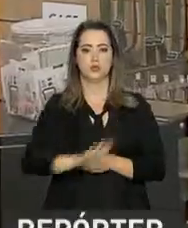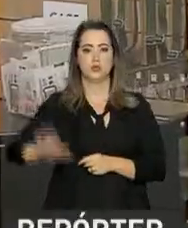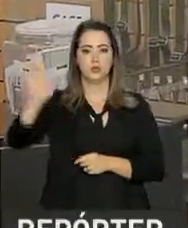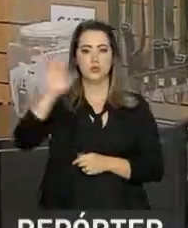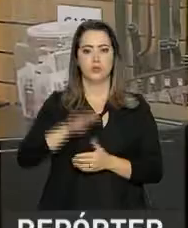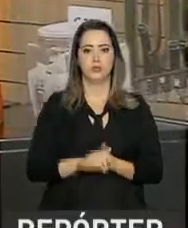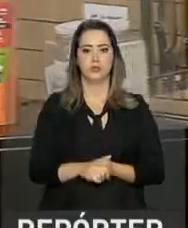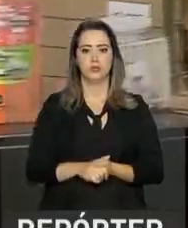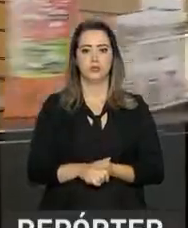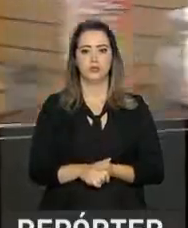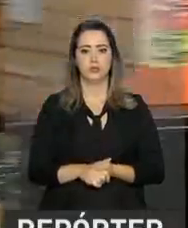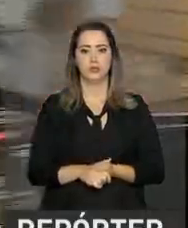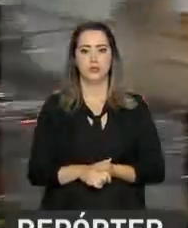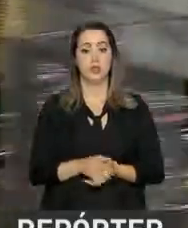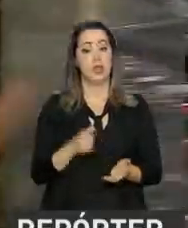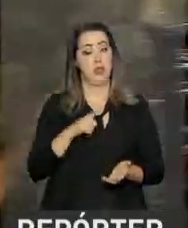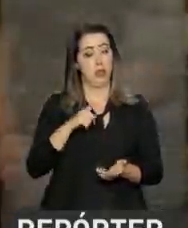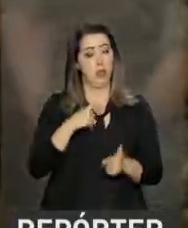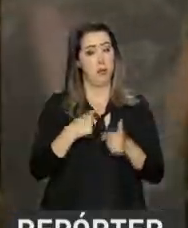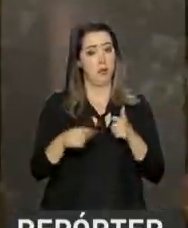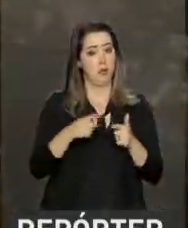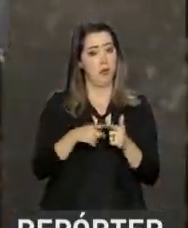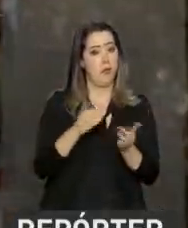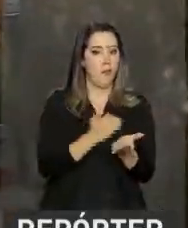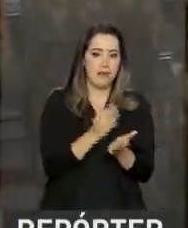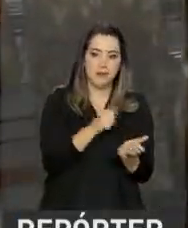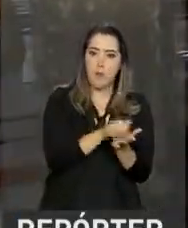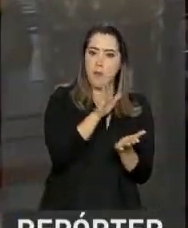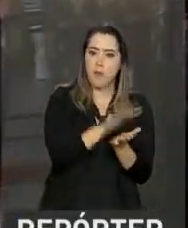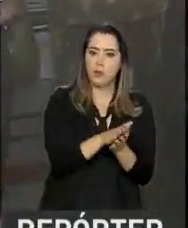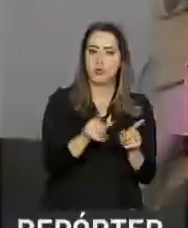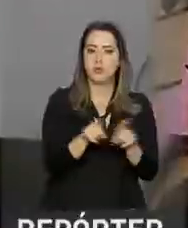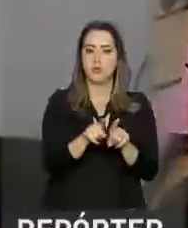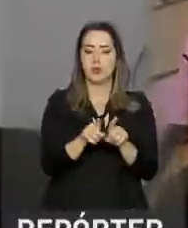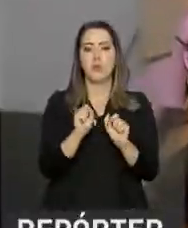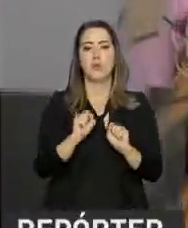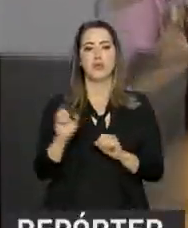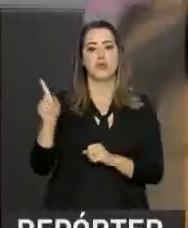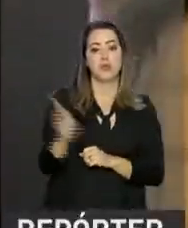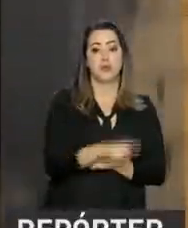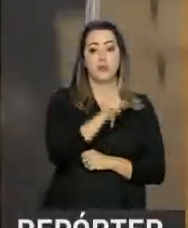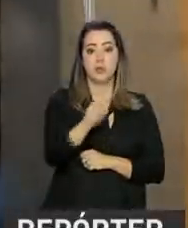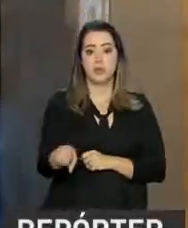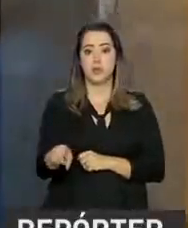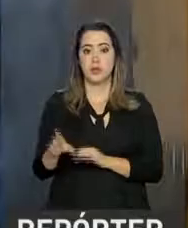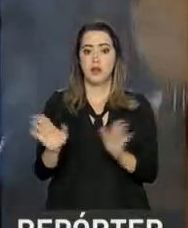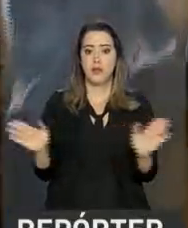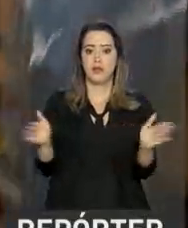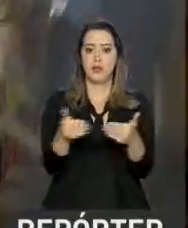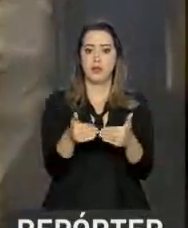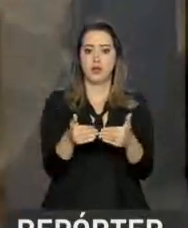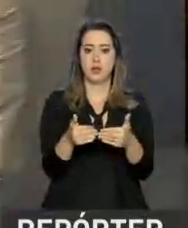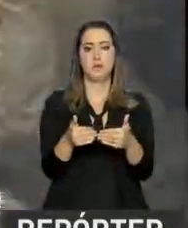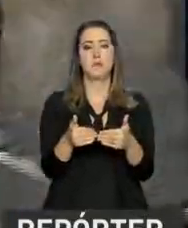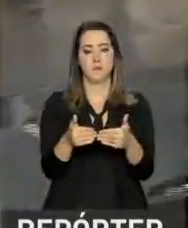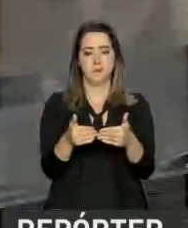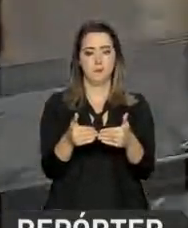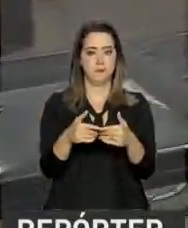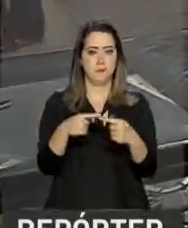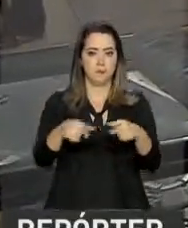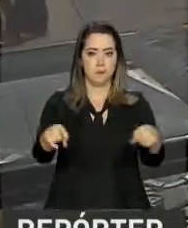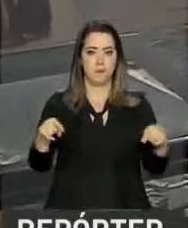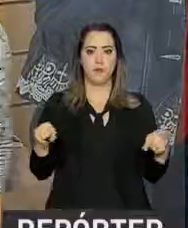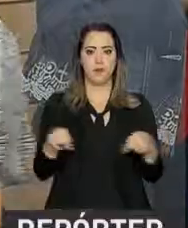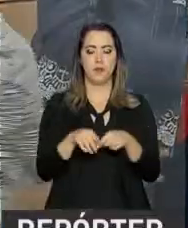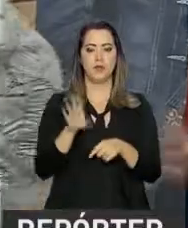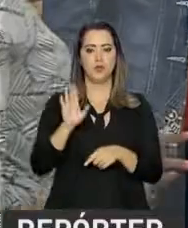As sanções para quem estiver irregular vão de multas até o fechamento da loja. Segundo o Exército, no primeiro dia da operação, foram